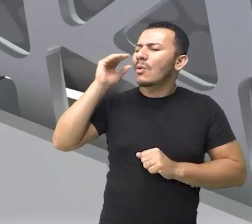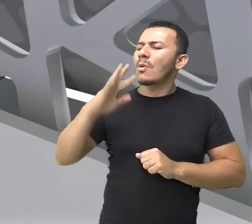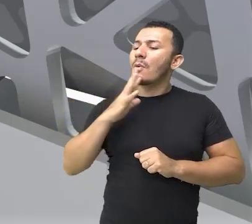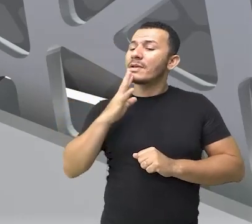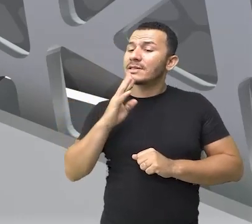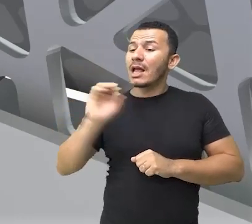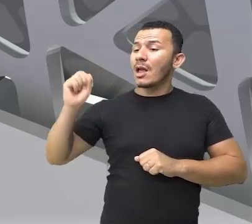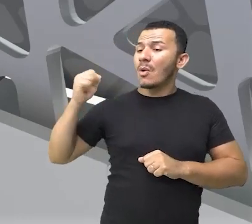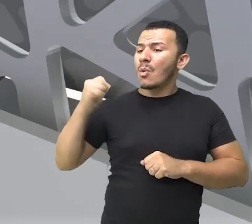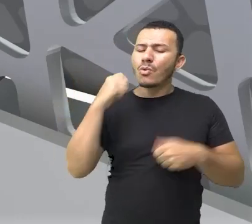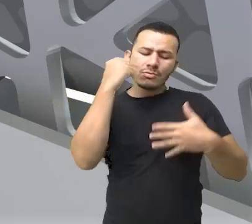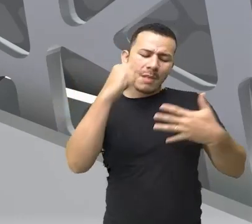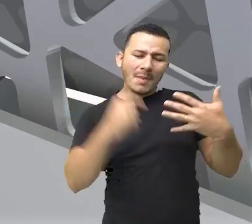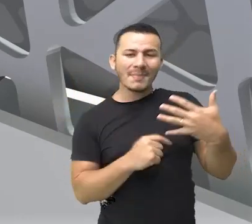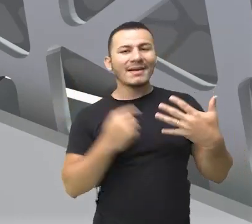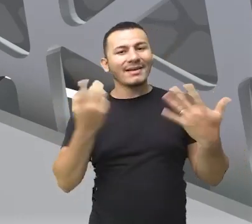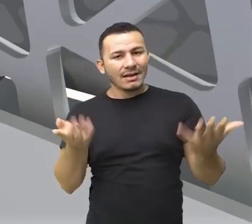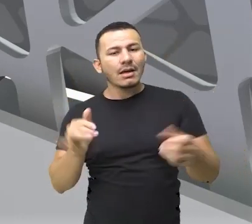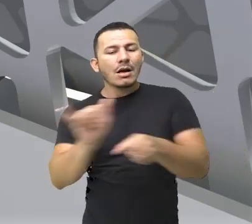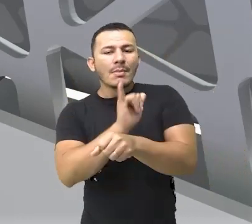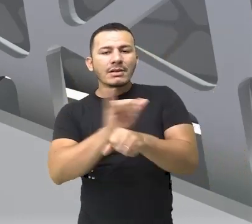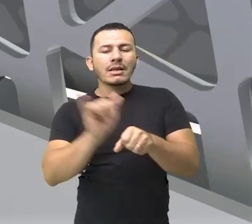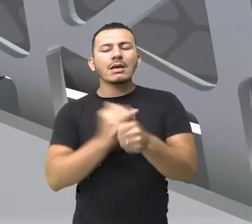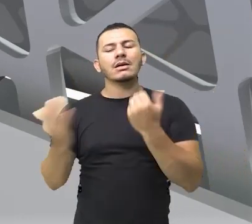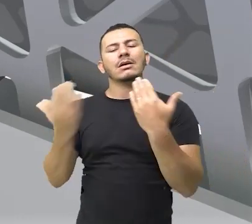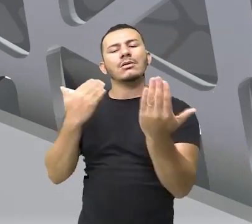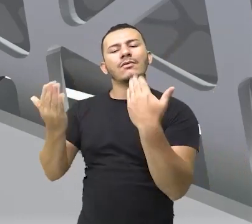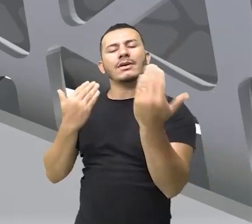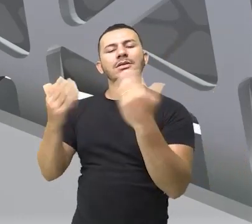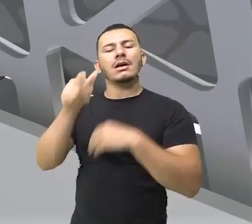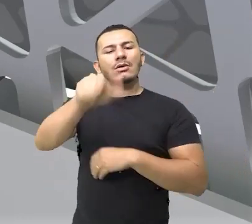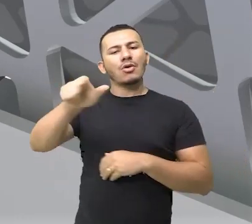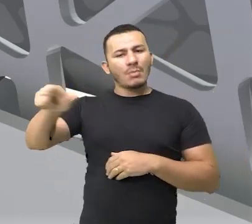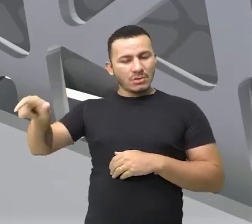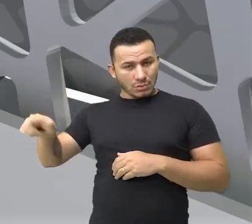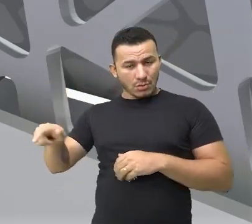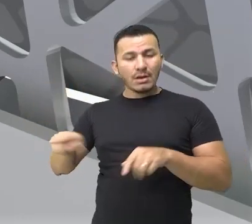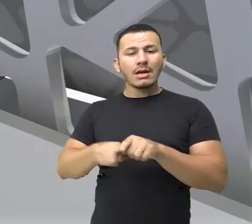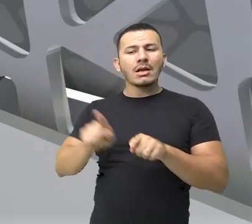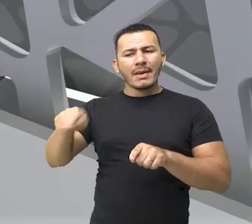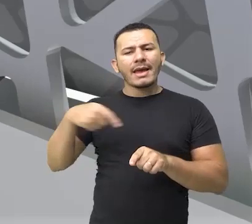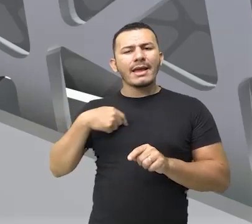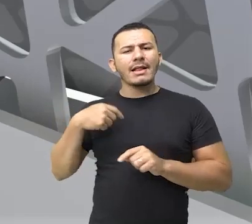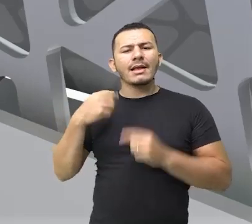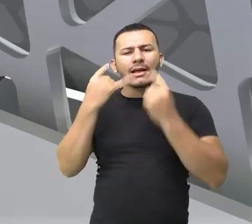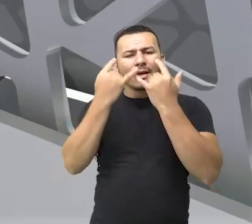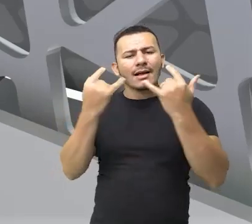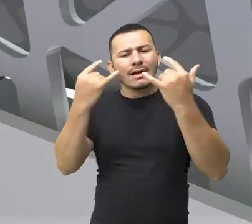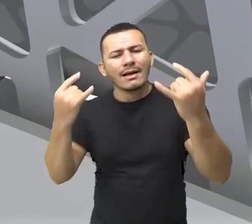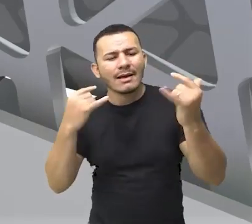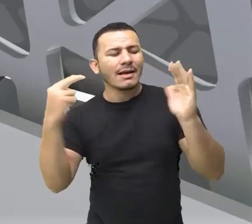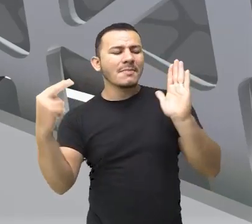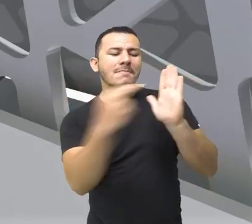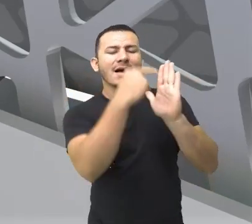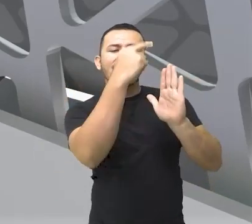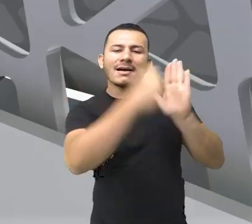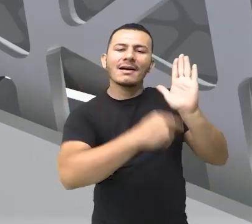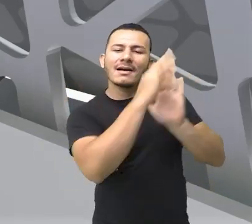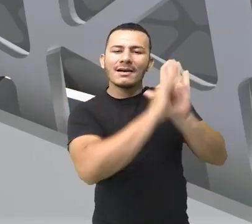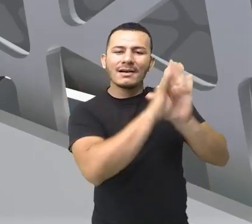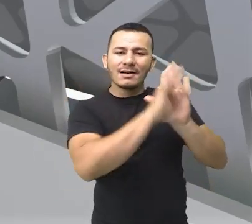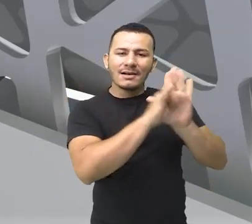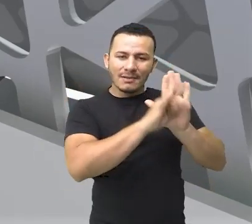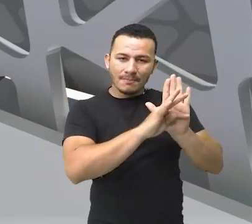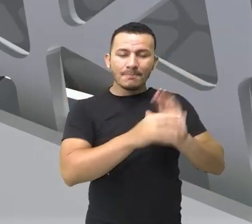mecanismo, ou seja, um recurso de dialogar com o leitor e também de prender a atenção dele. E observem que ele